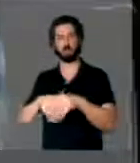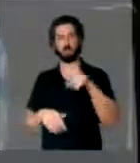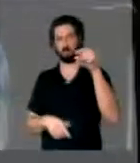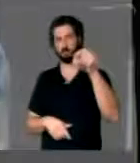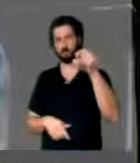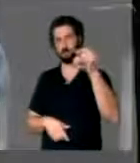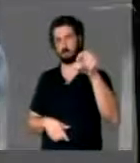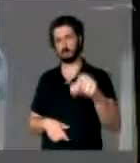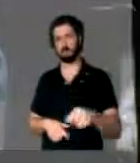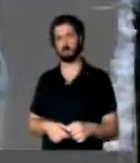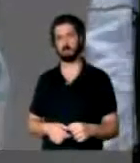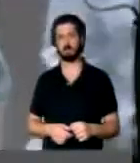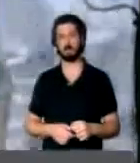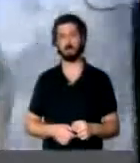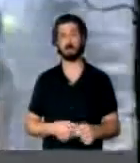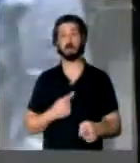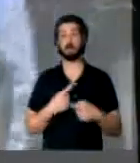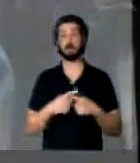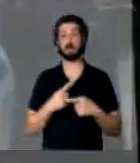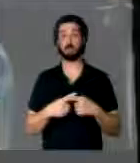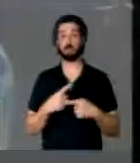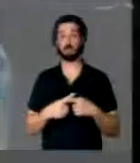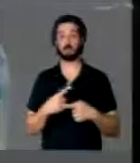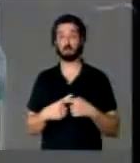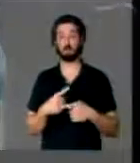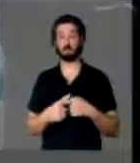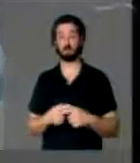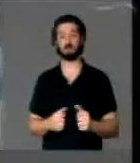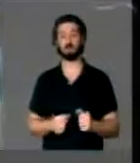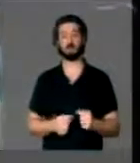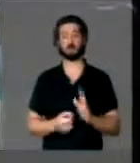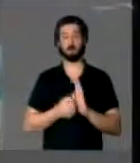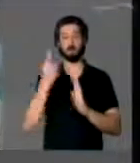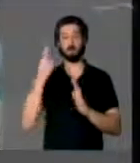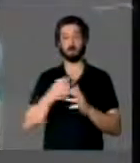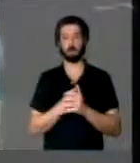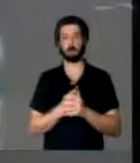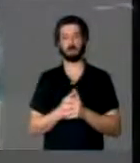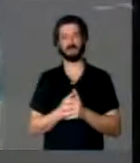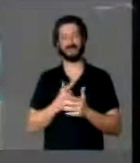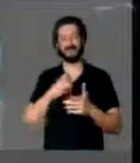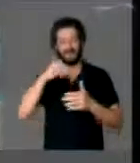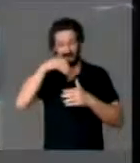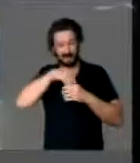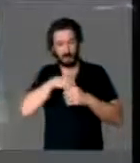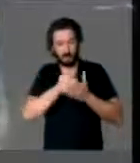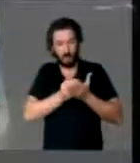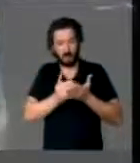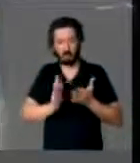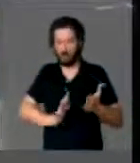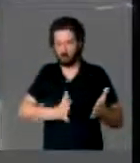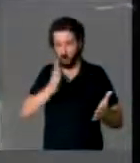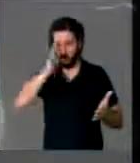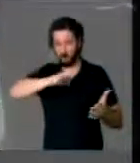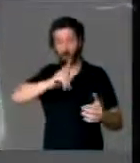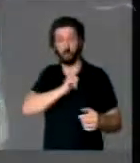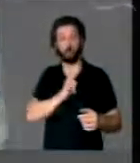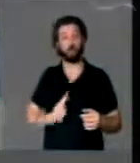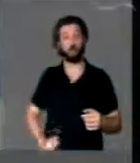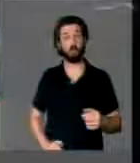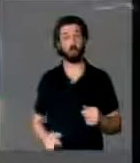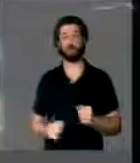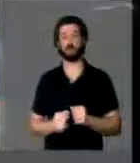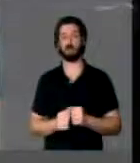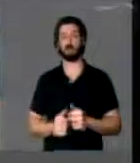discussão, porque, em primeiro lugar, ela tem uma origem nefasta. O governo